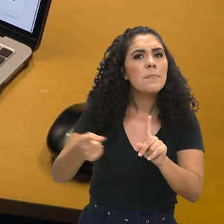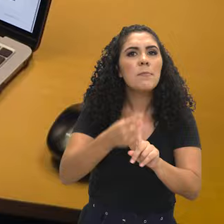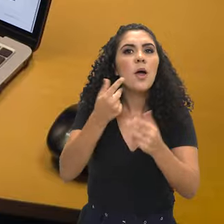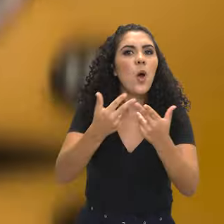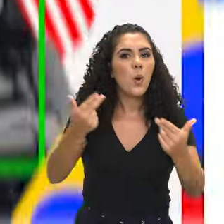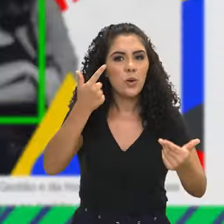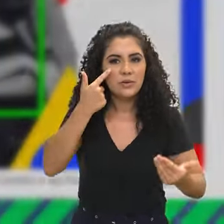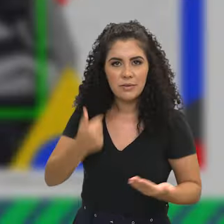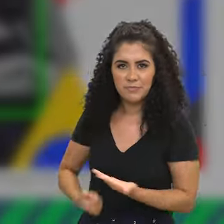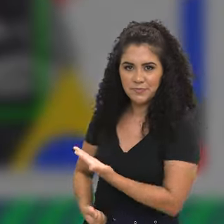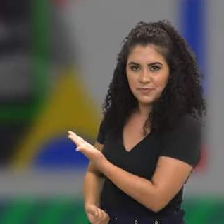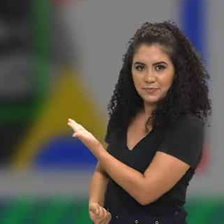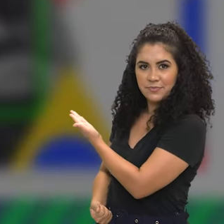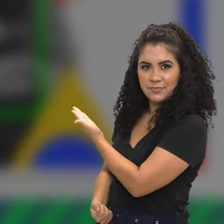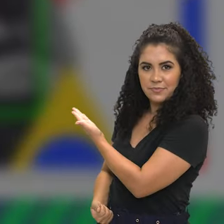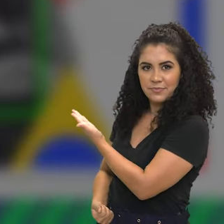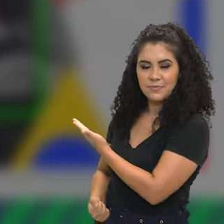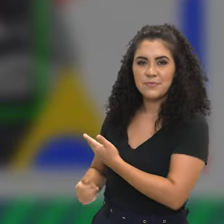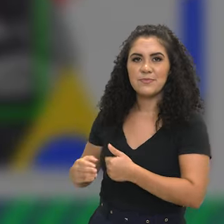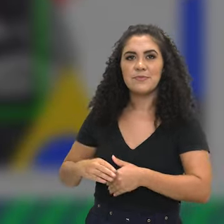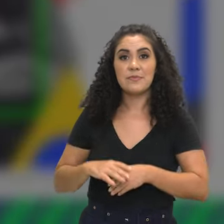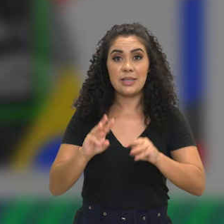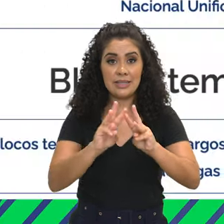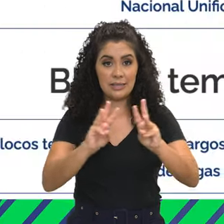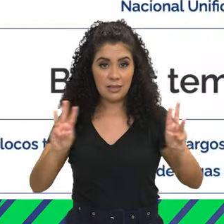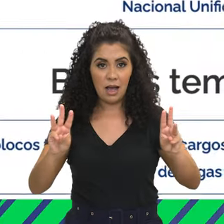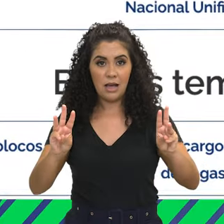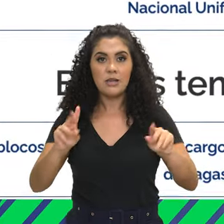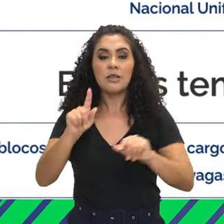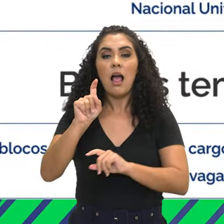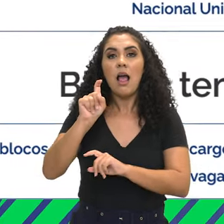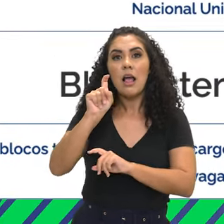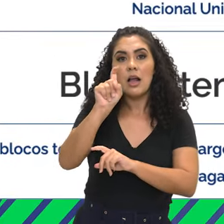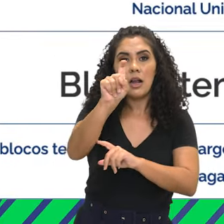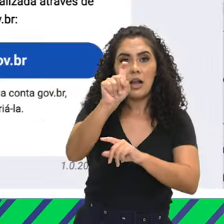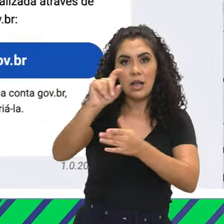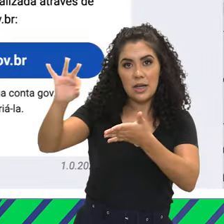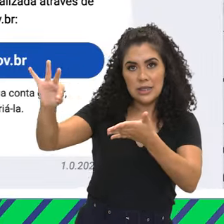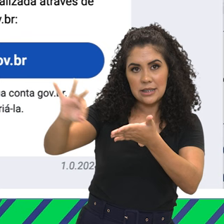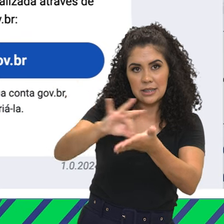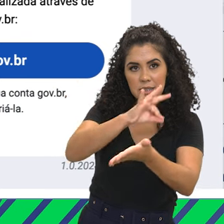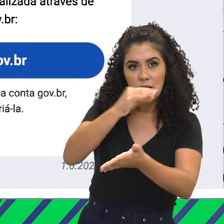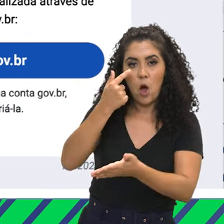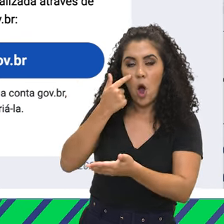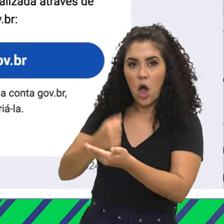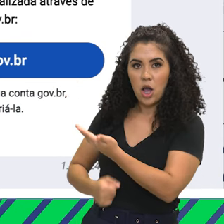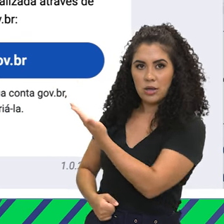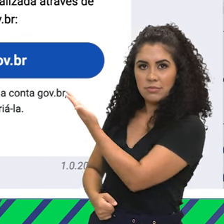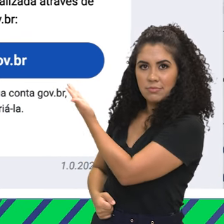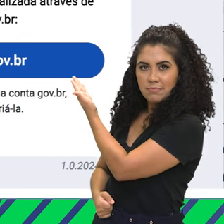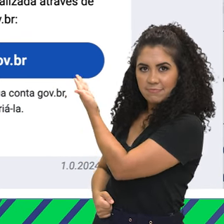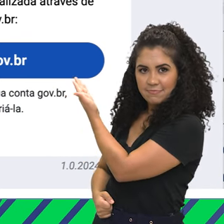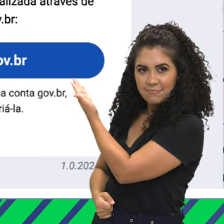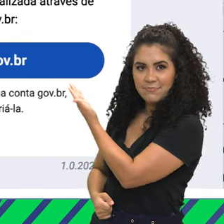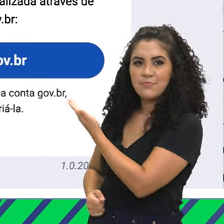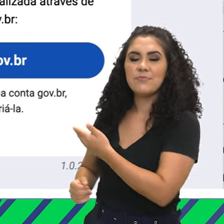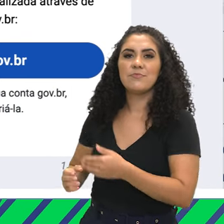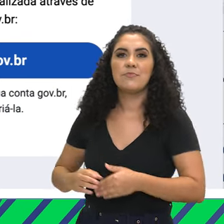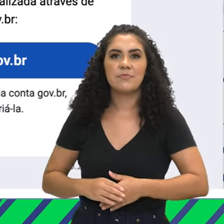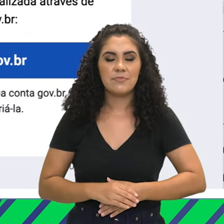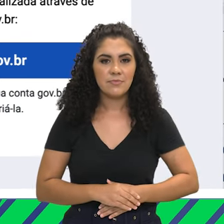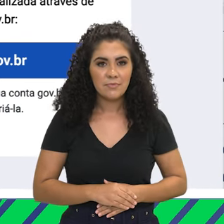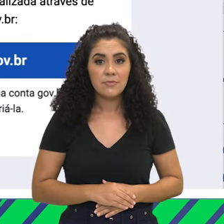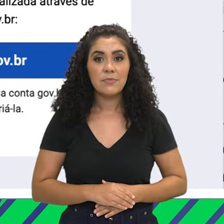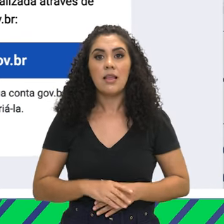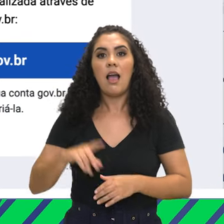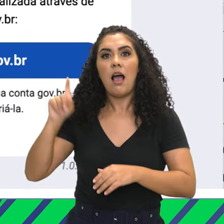coisa é entrar na página do Ministério da Gestão, clicar no link para fazer a inscrição, ele vai te direcionar